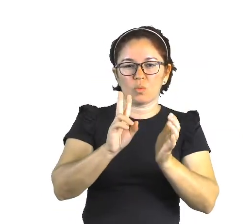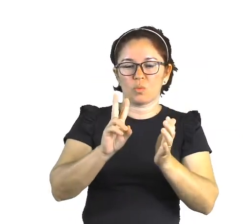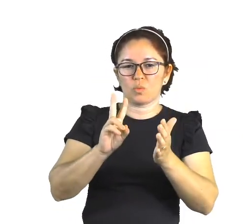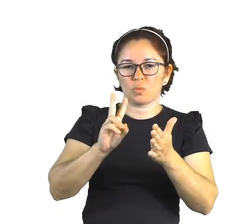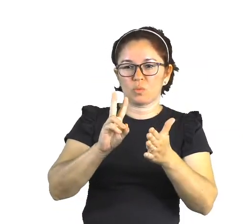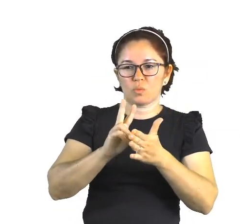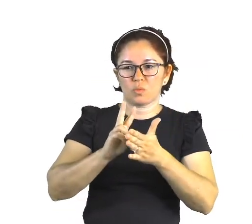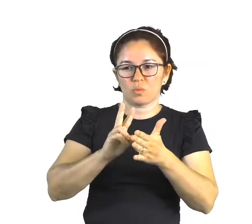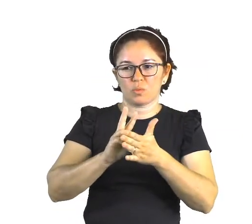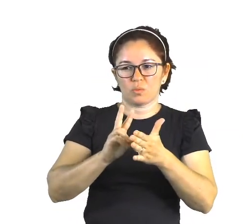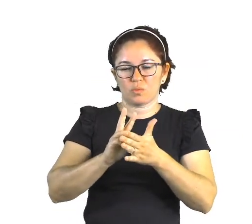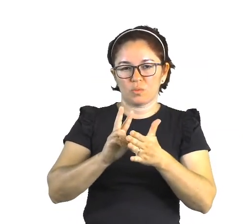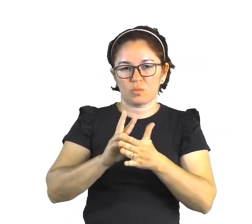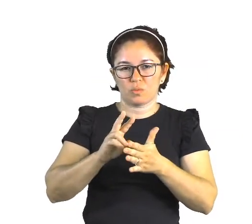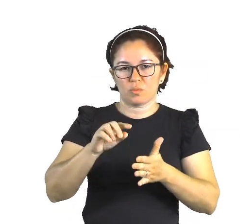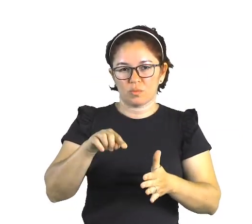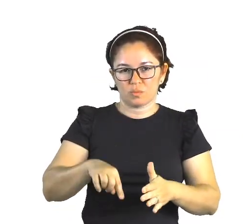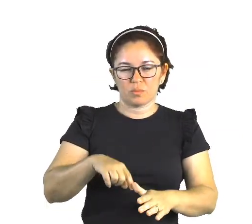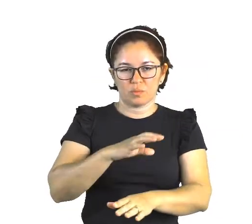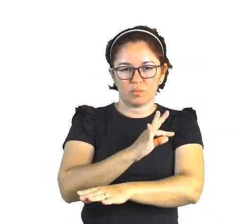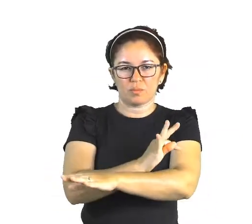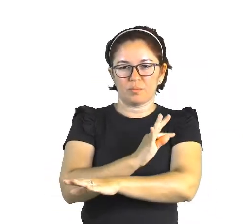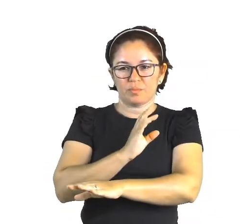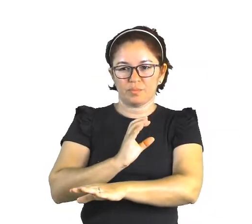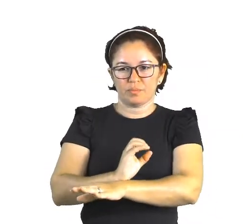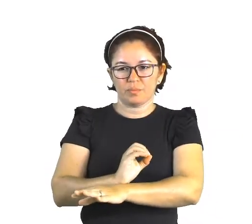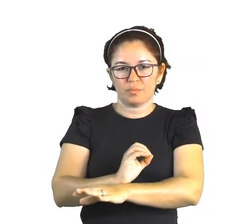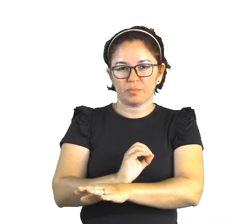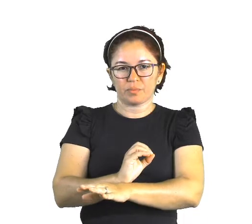localizadas as tribos, as nações indígenas do nosso estado.